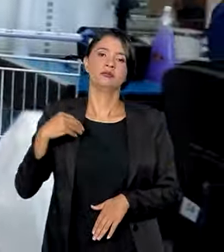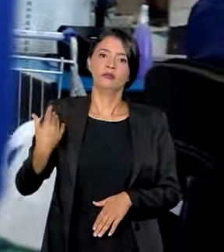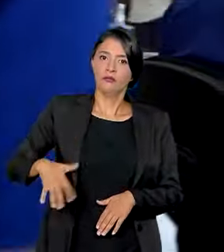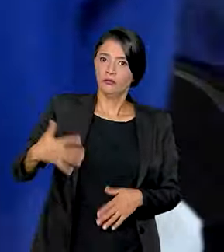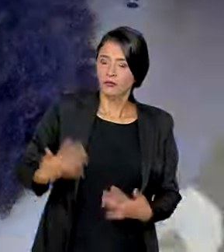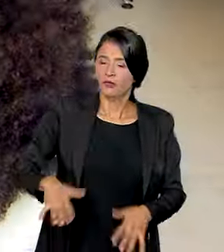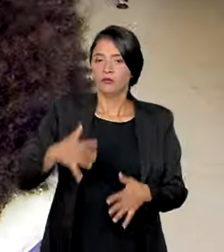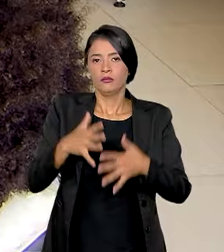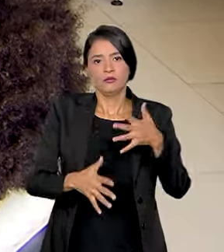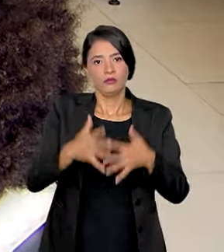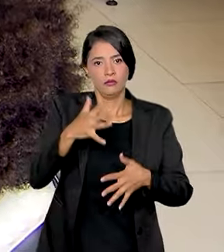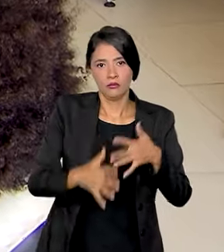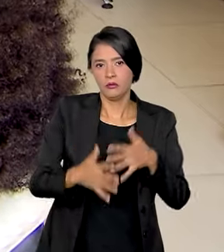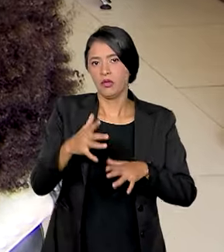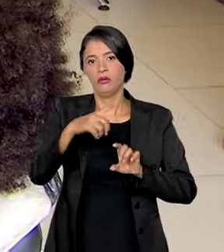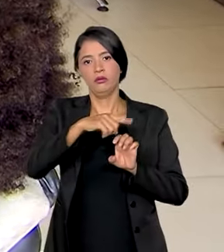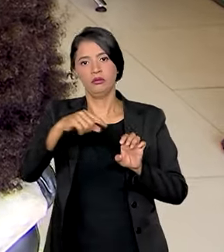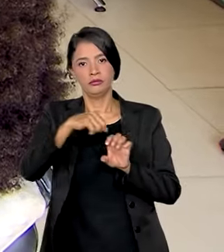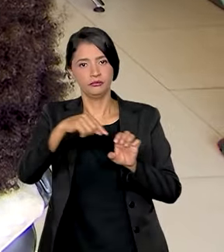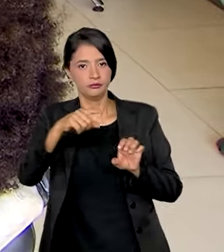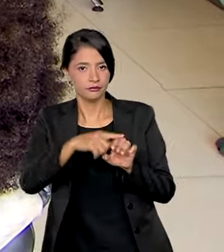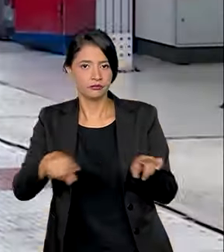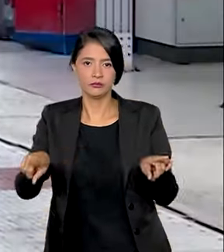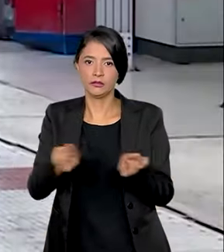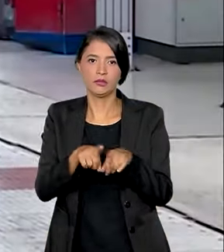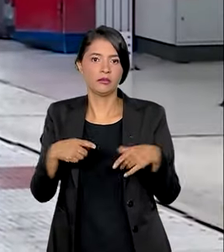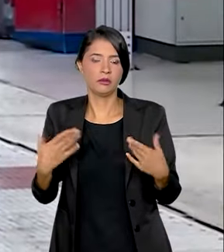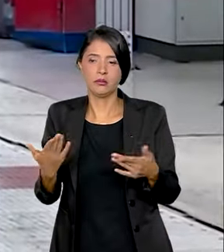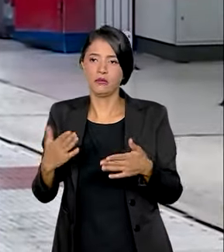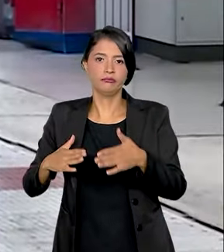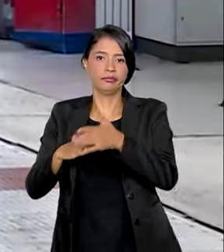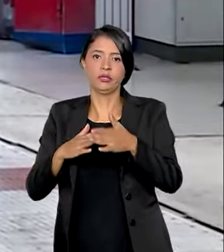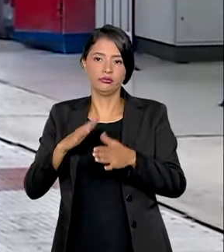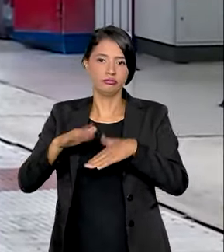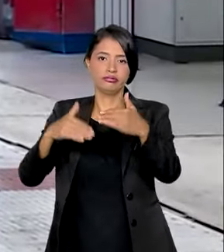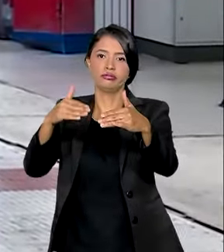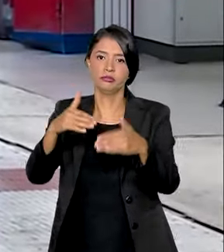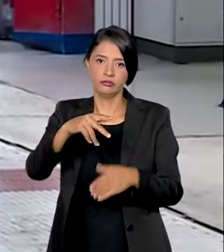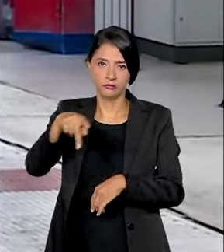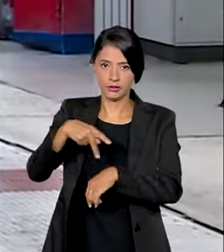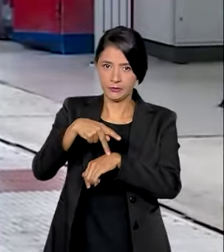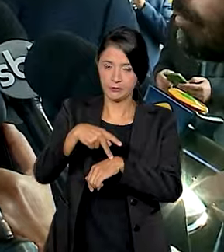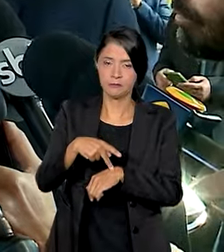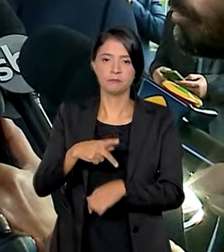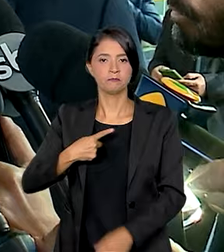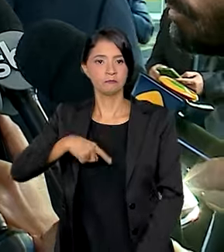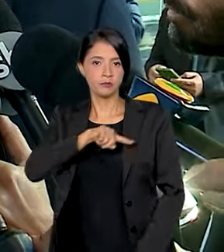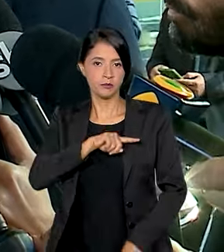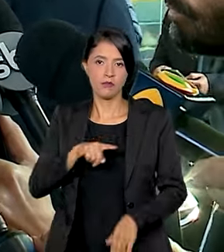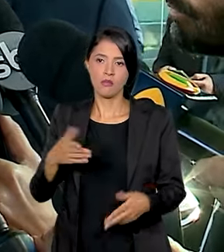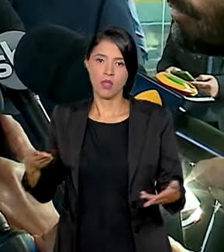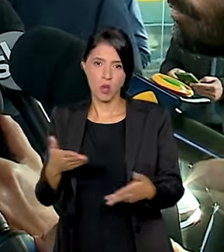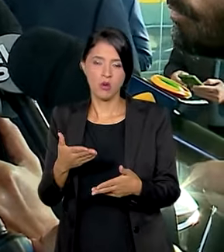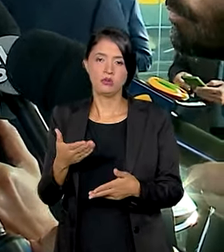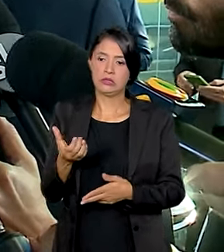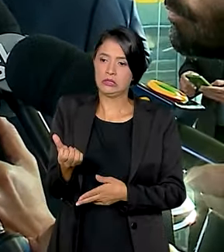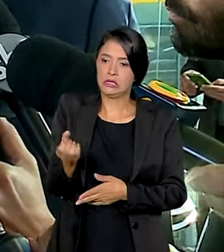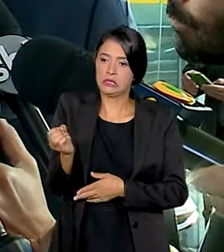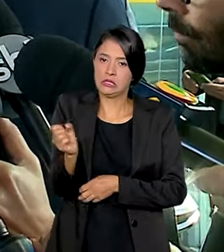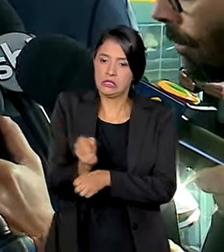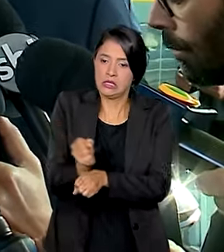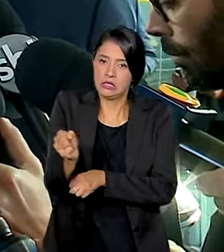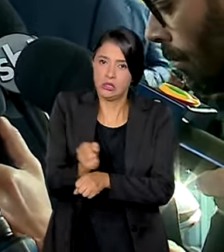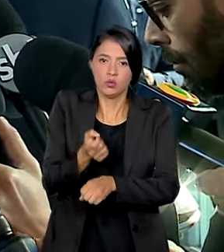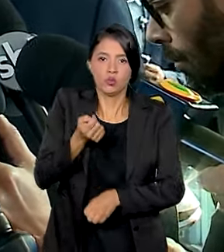da população, atrapalha o empreendedorismo e impede o crescimento do país. Nós estamos prestes a, depois de